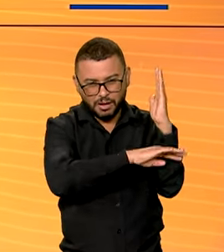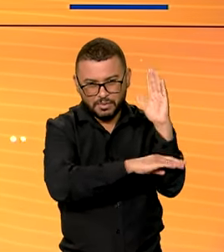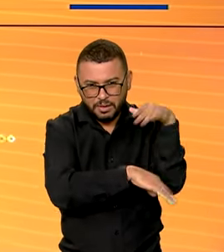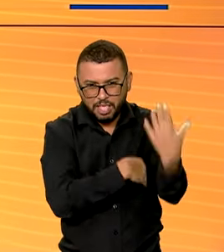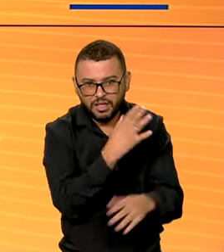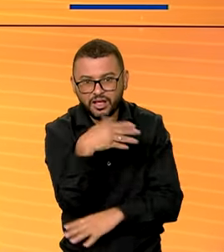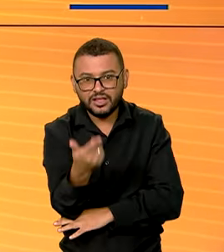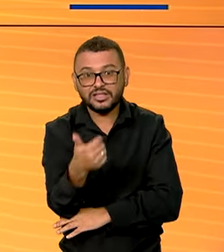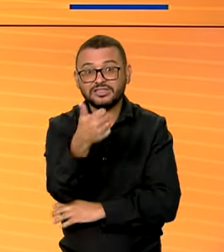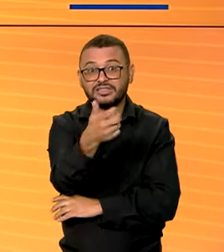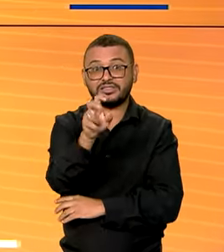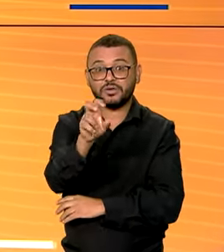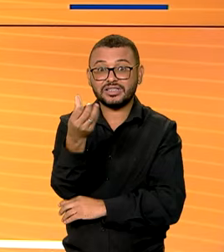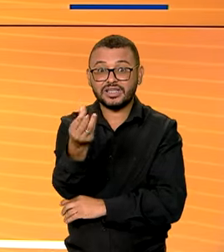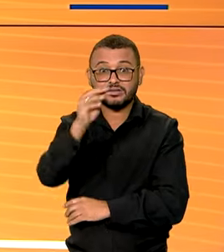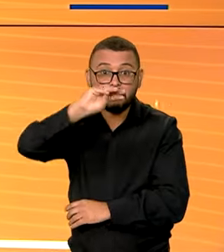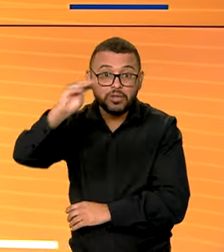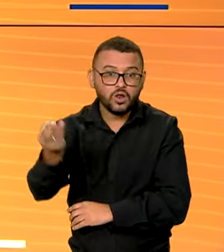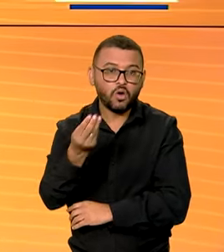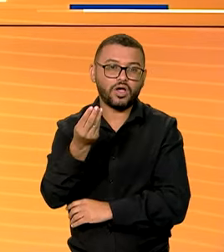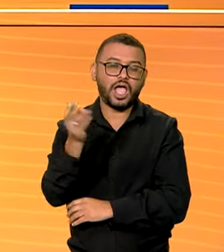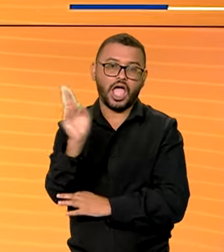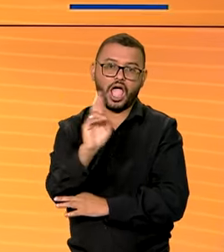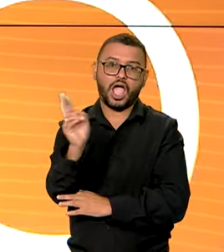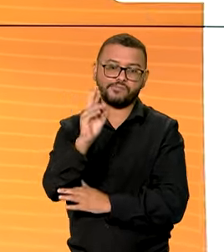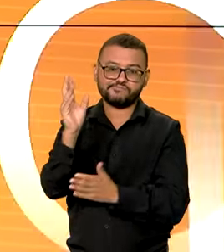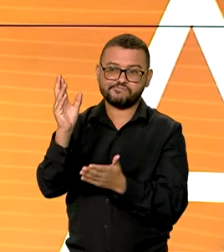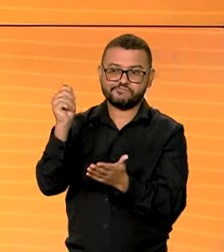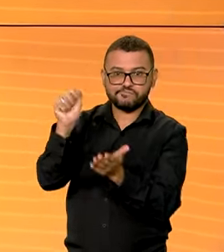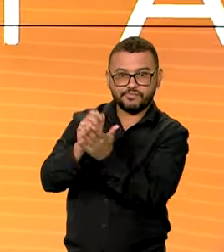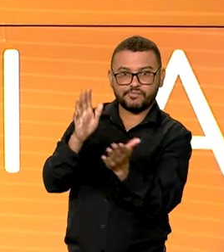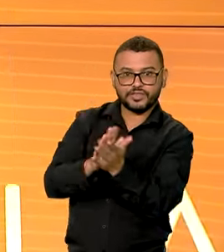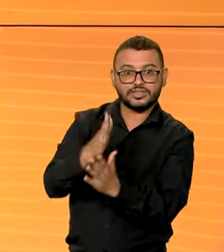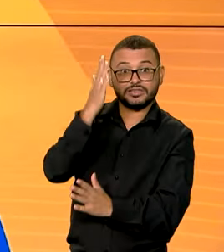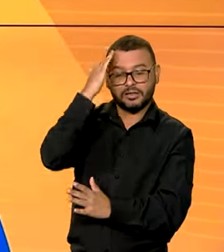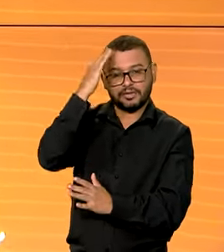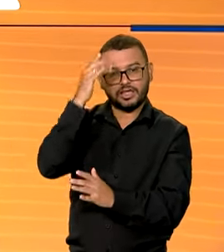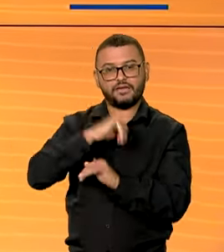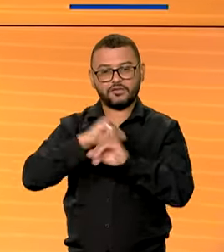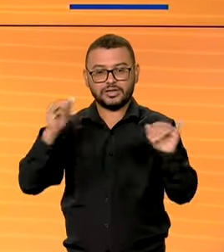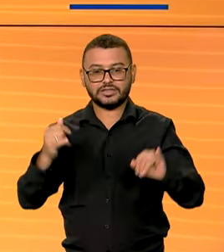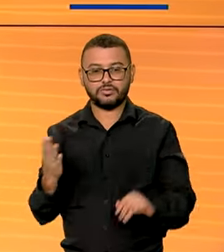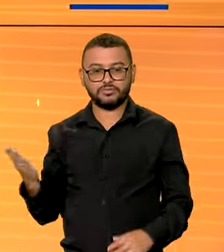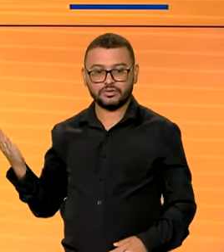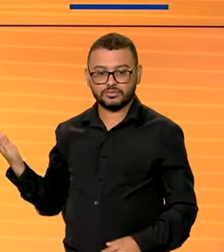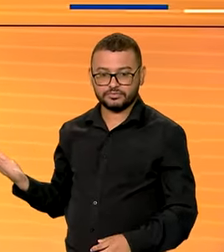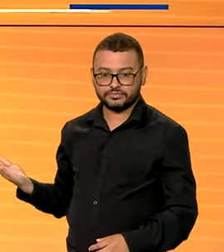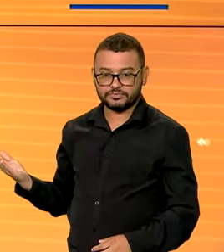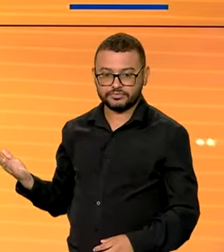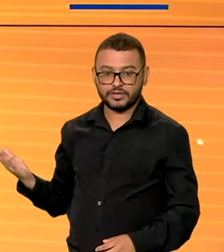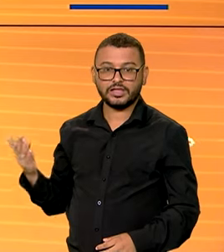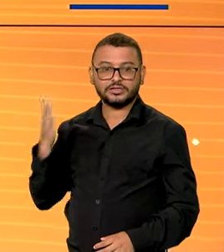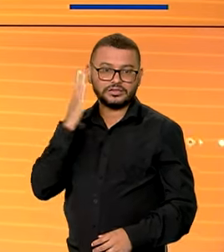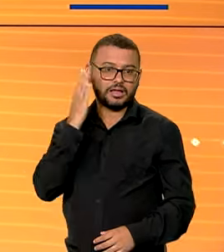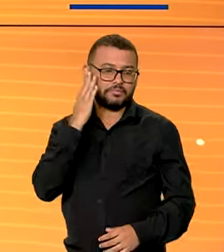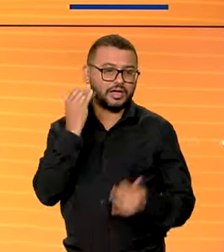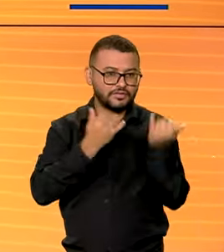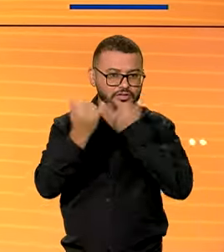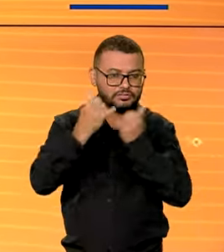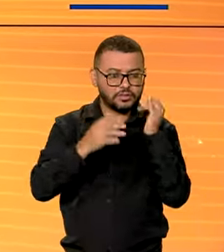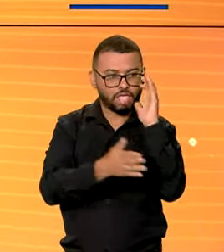156 milhões de reais. Os números são do Atlas da Mata Atlântica e do Sistema de Alertas de